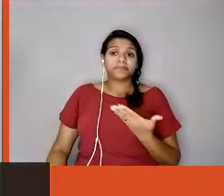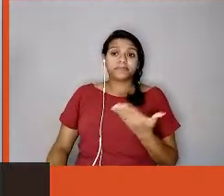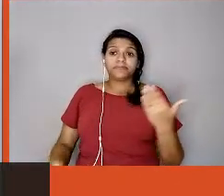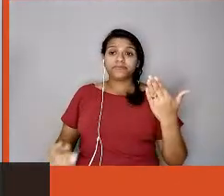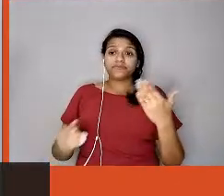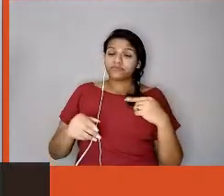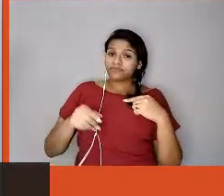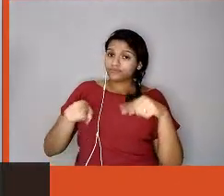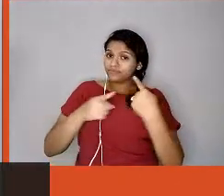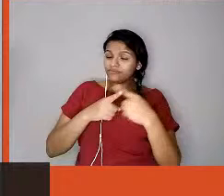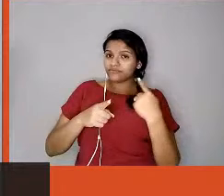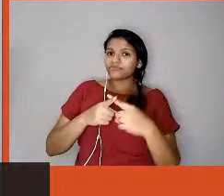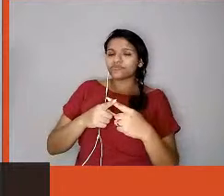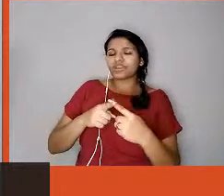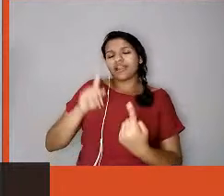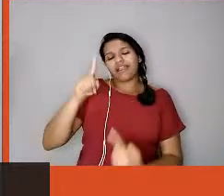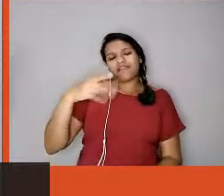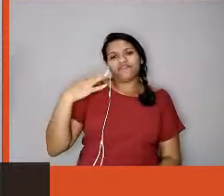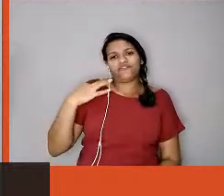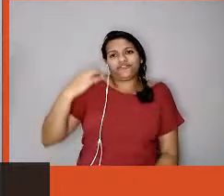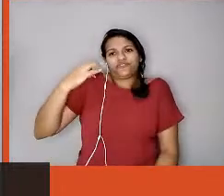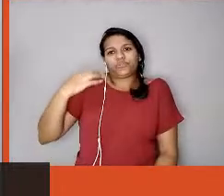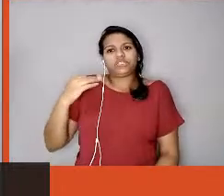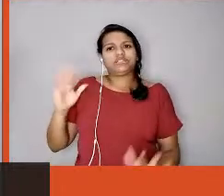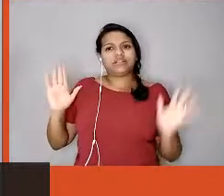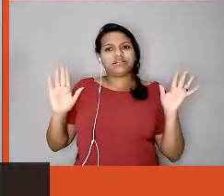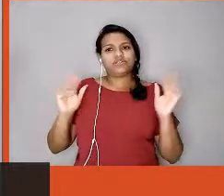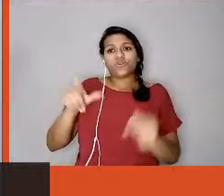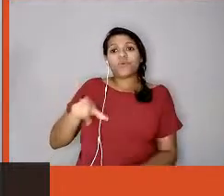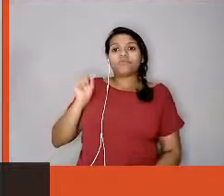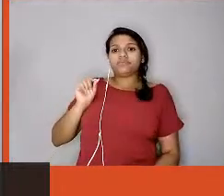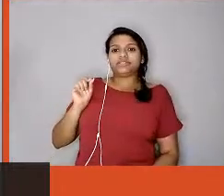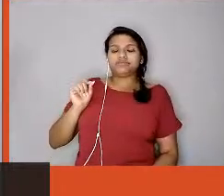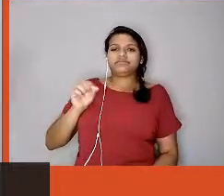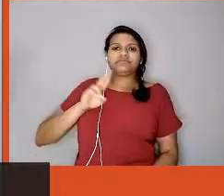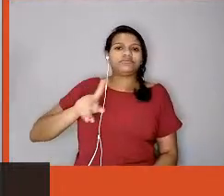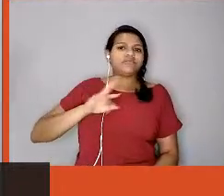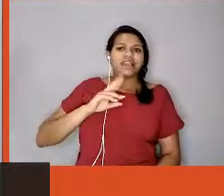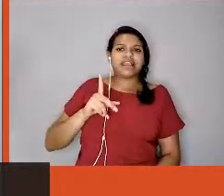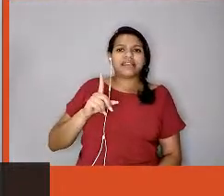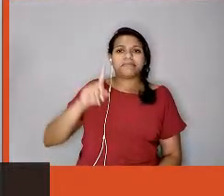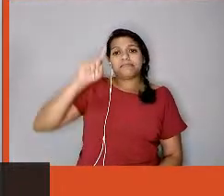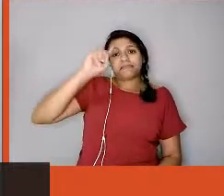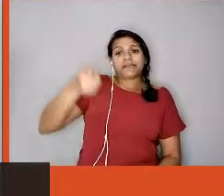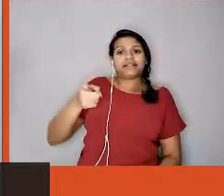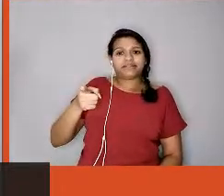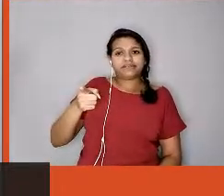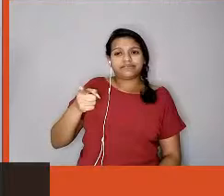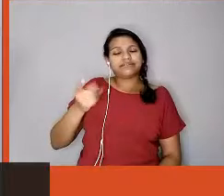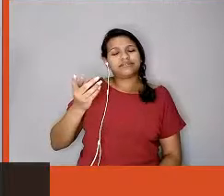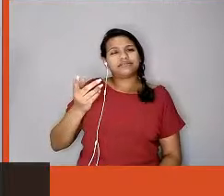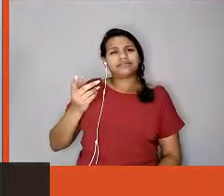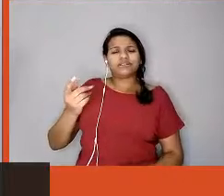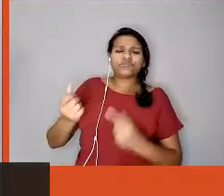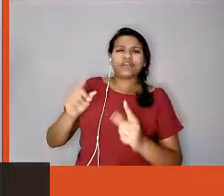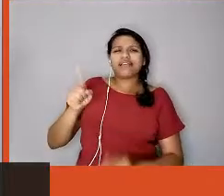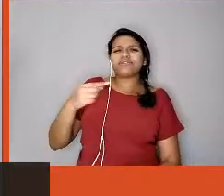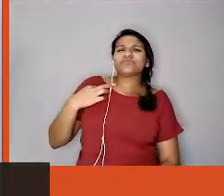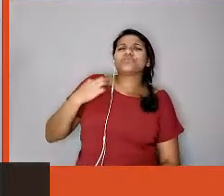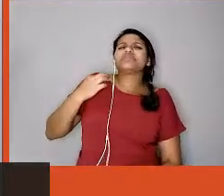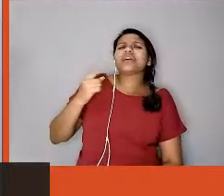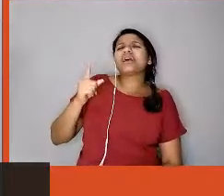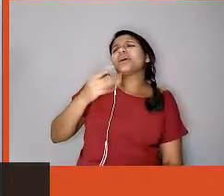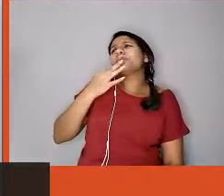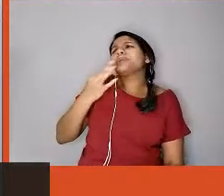é uma opção, não é? Então, a visão, ela acaba sendo baixa. Você tem alguma sugestão?